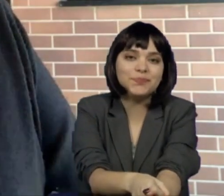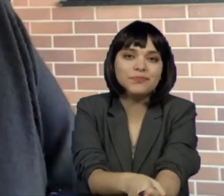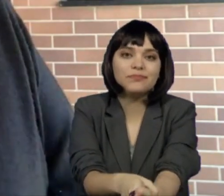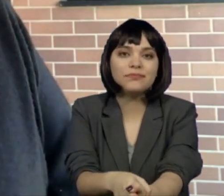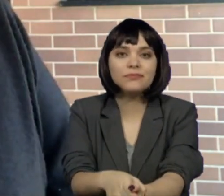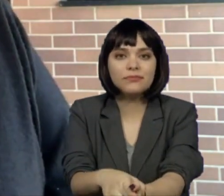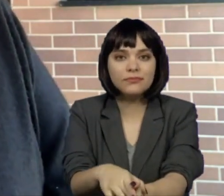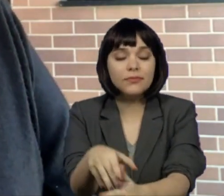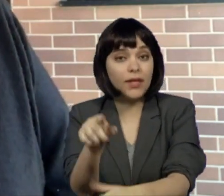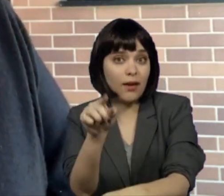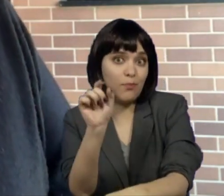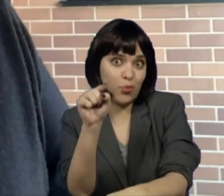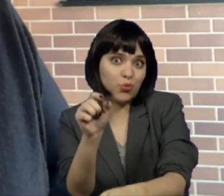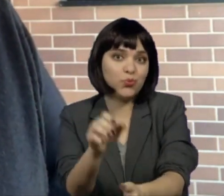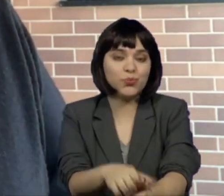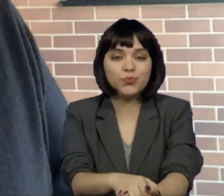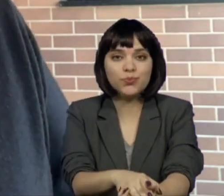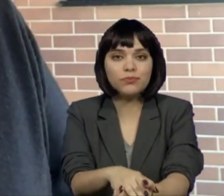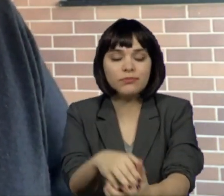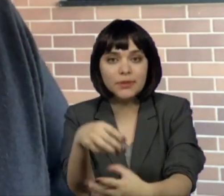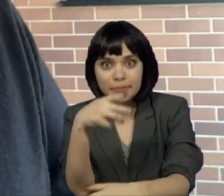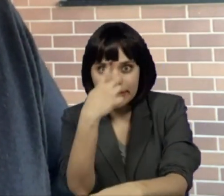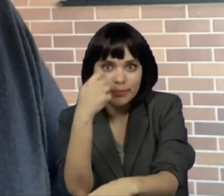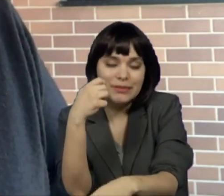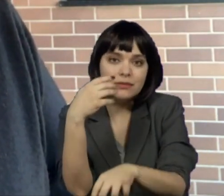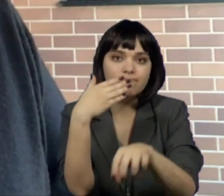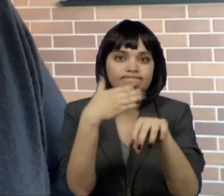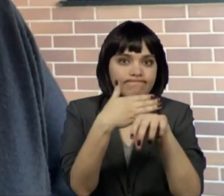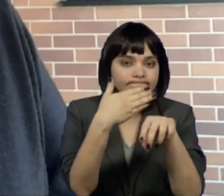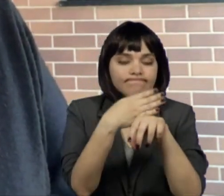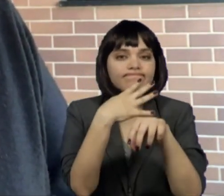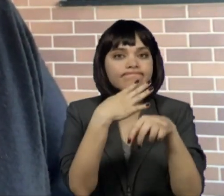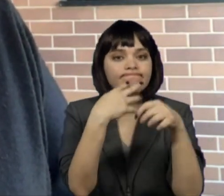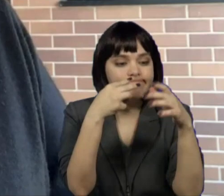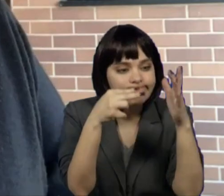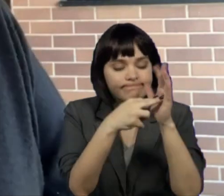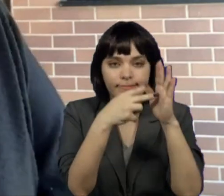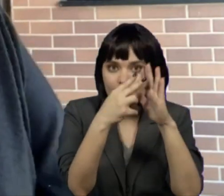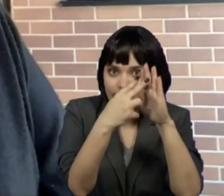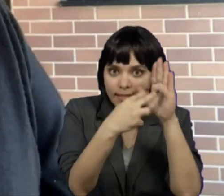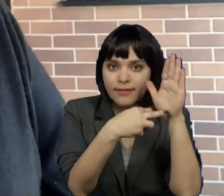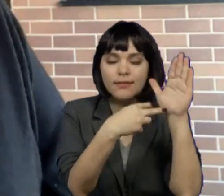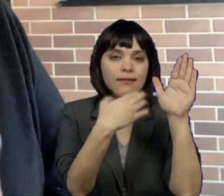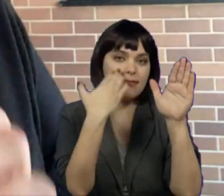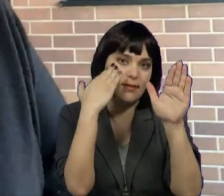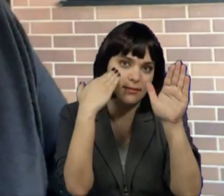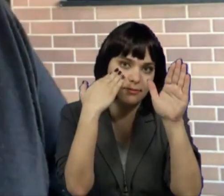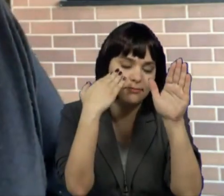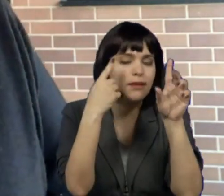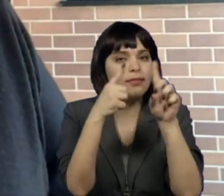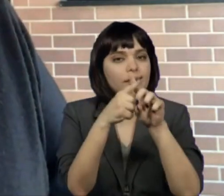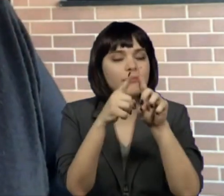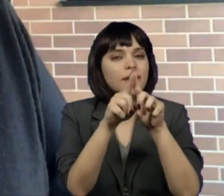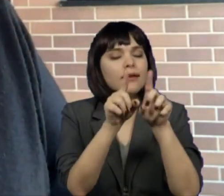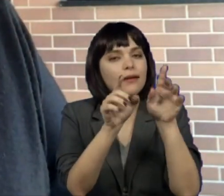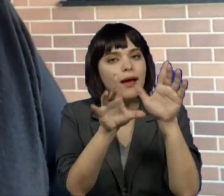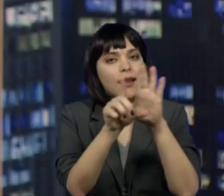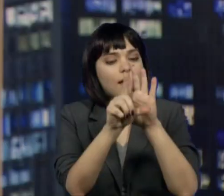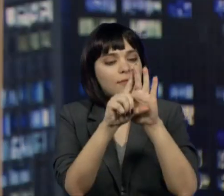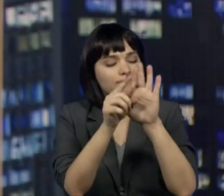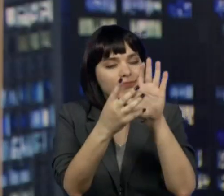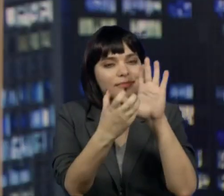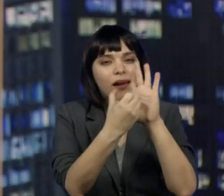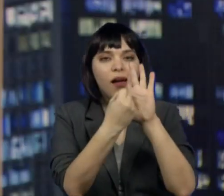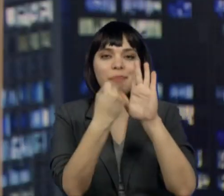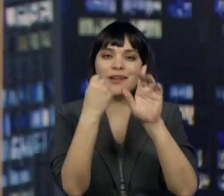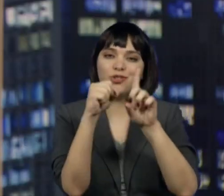Então, esse é um ponto, que as pessoas tenham acesso a esse documento. O outro é o abraço social à lei.